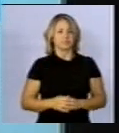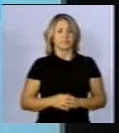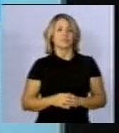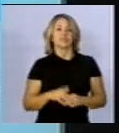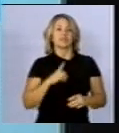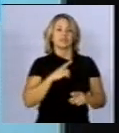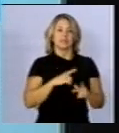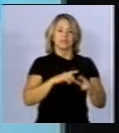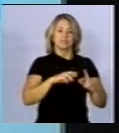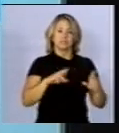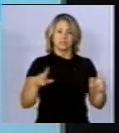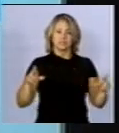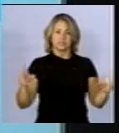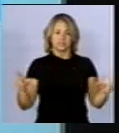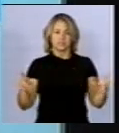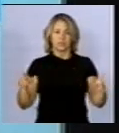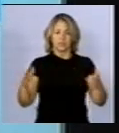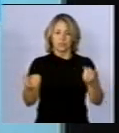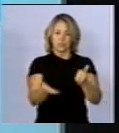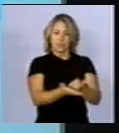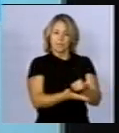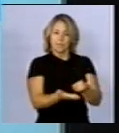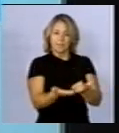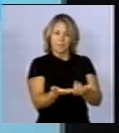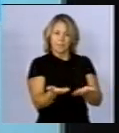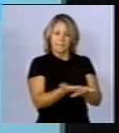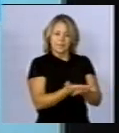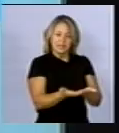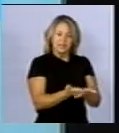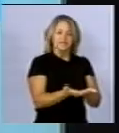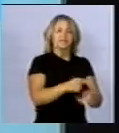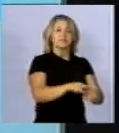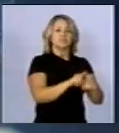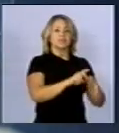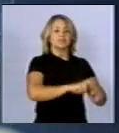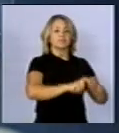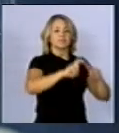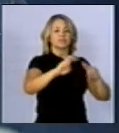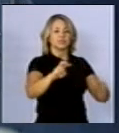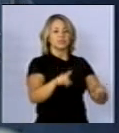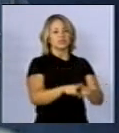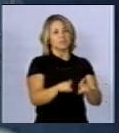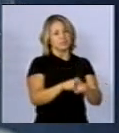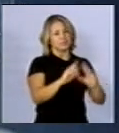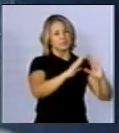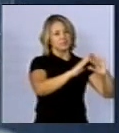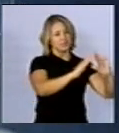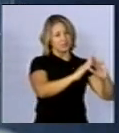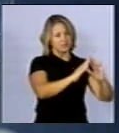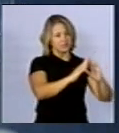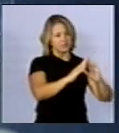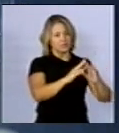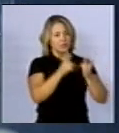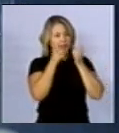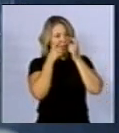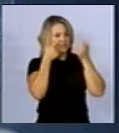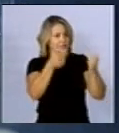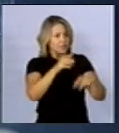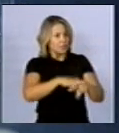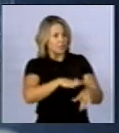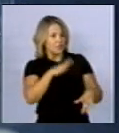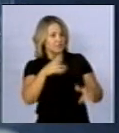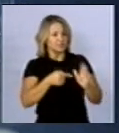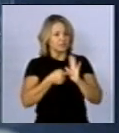Aqui é assim uma plataforma, uma estação de metrô e uma residência. O que chama a atenção aqui, quer dizer, como já foi